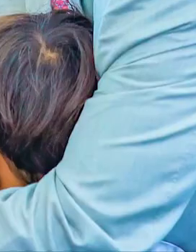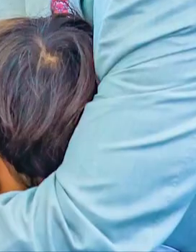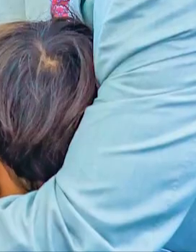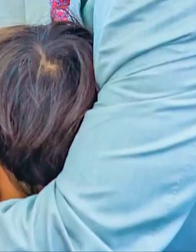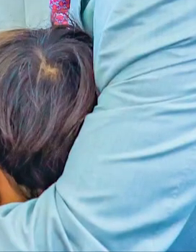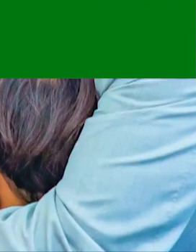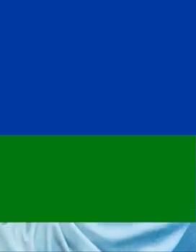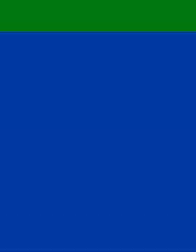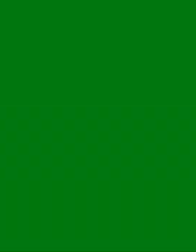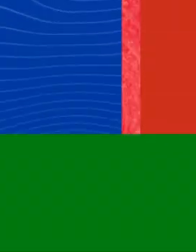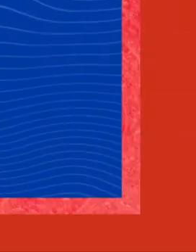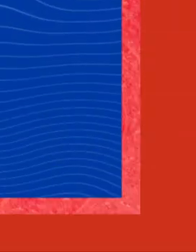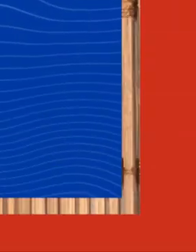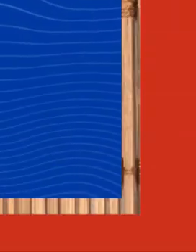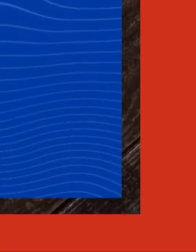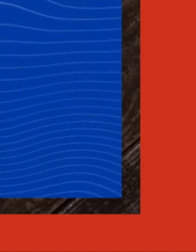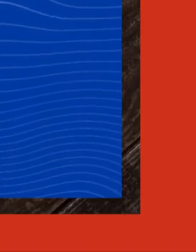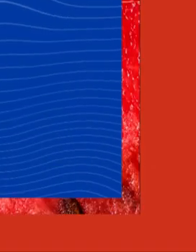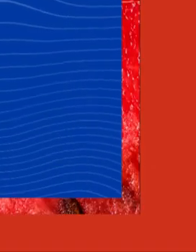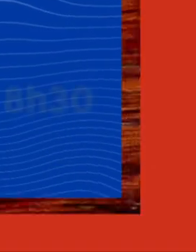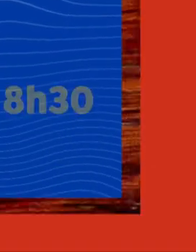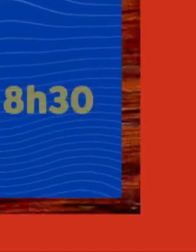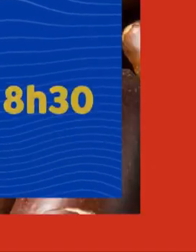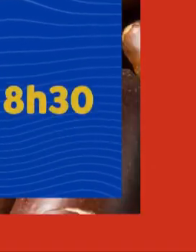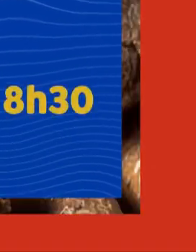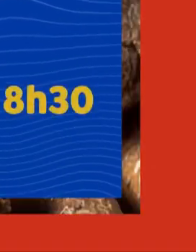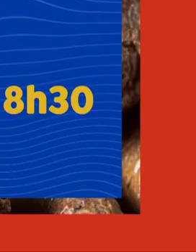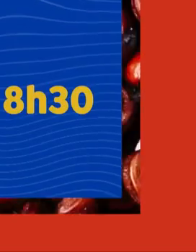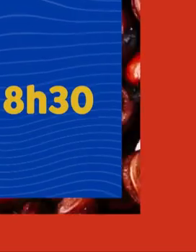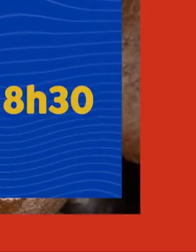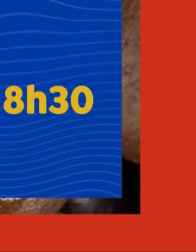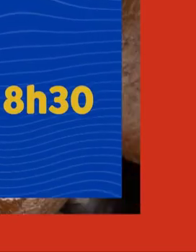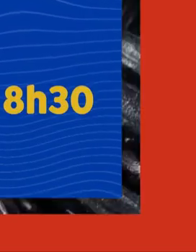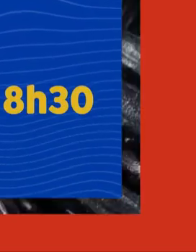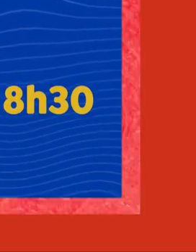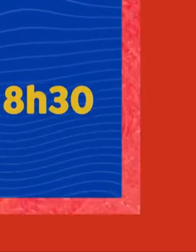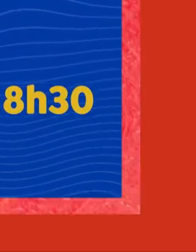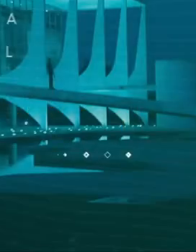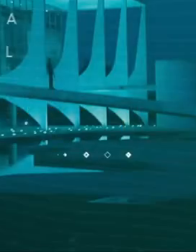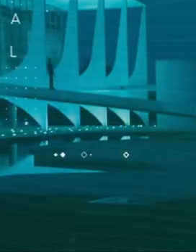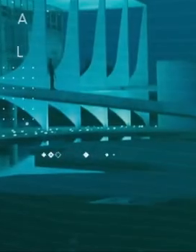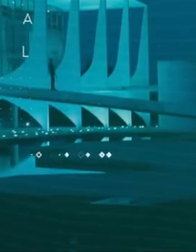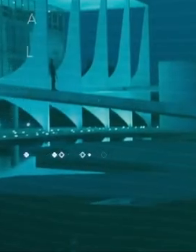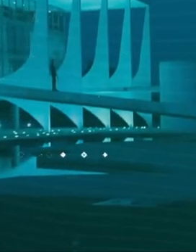quiser. Conversa com o presidente. Terça, oito e meia da manhã.